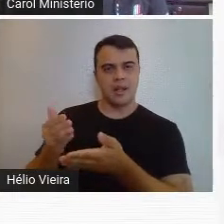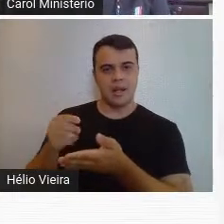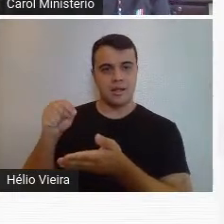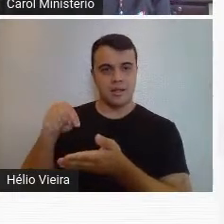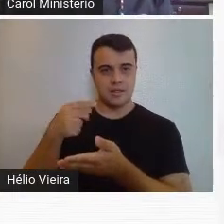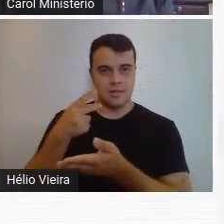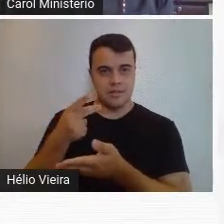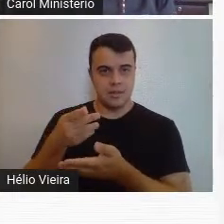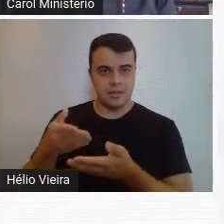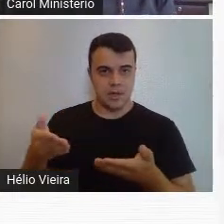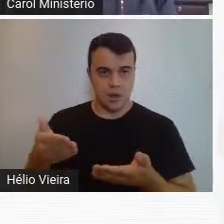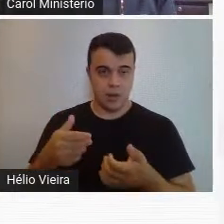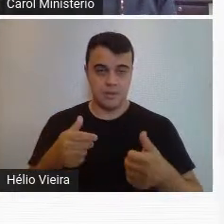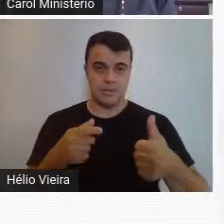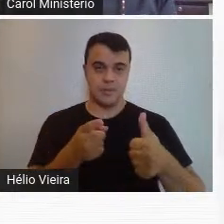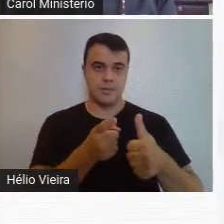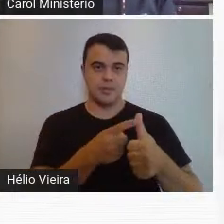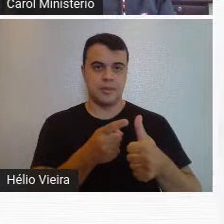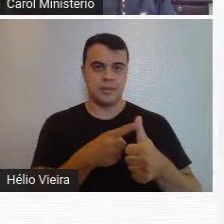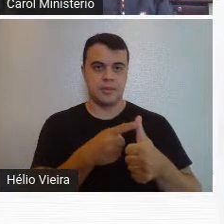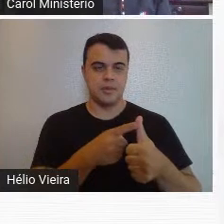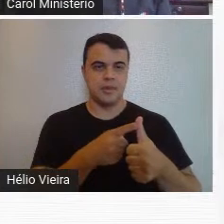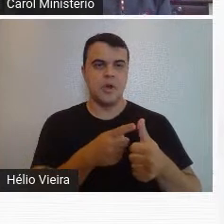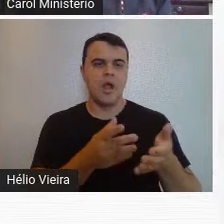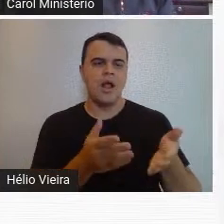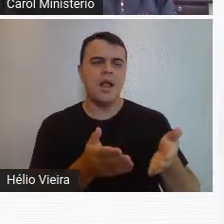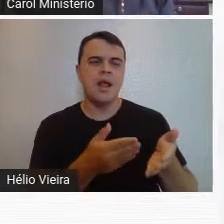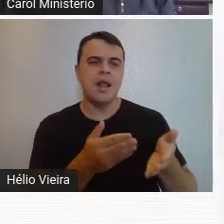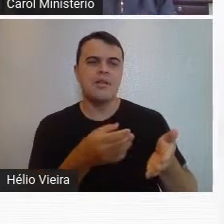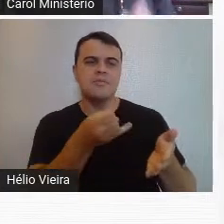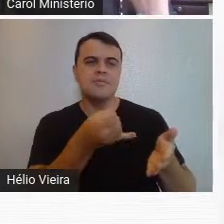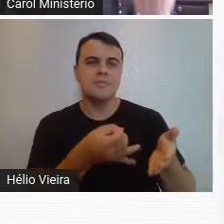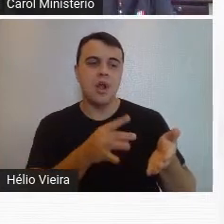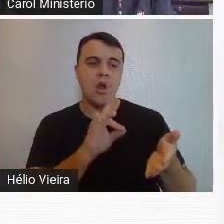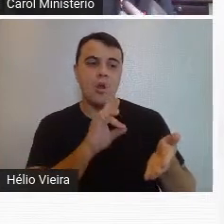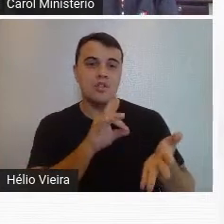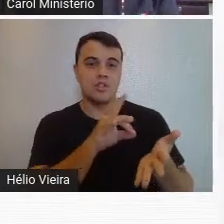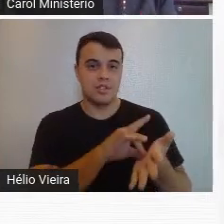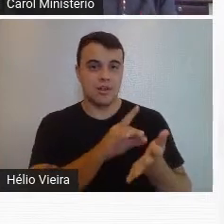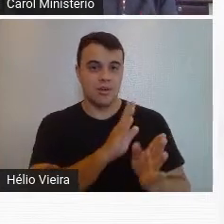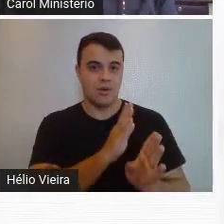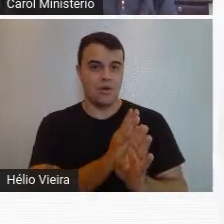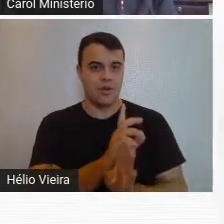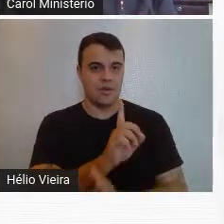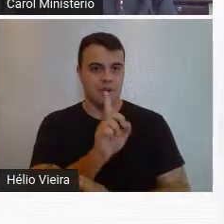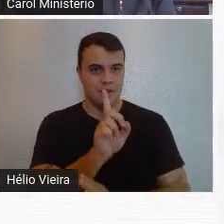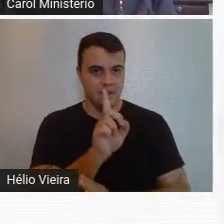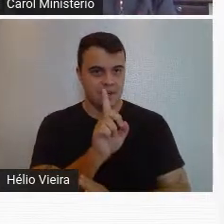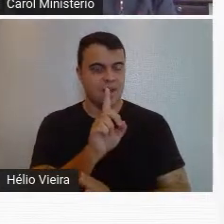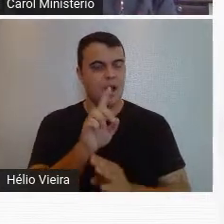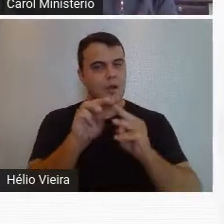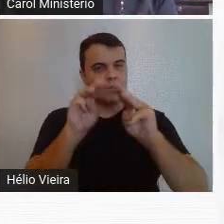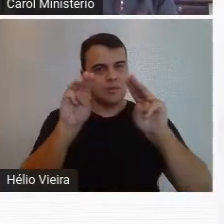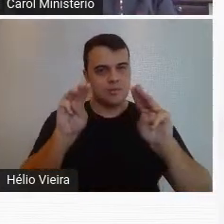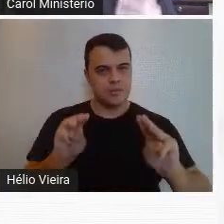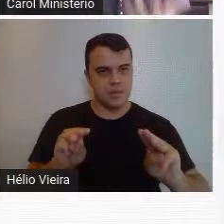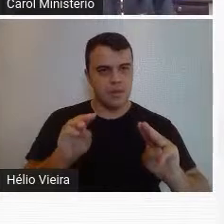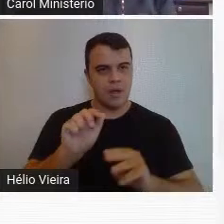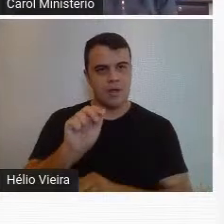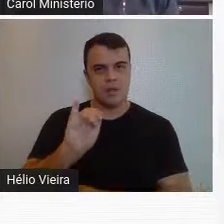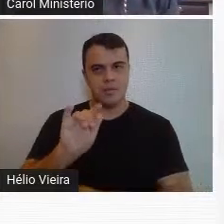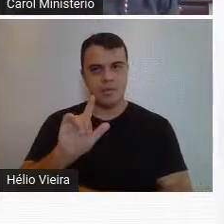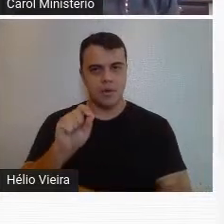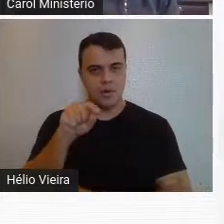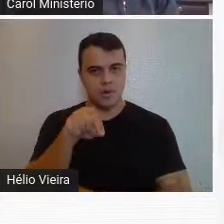Aqui, gente, então eu trago o catálogo original que eu encontrei lá no acervo do Múseo Histórico Abilo Barreto